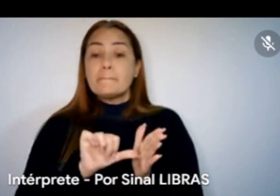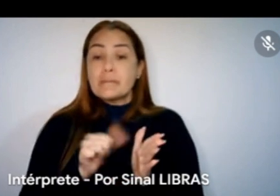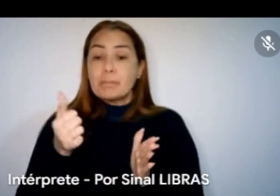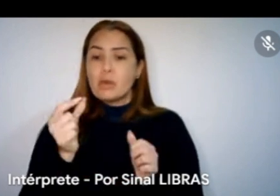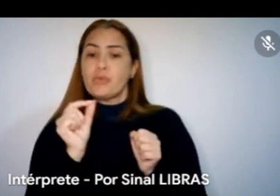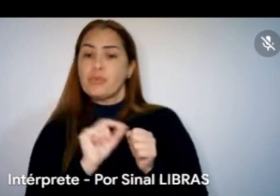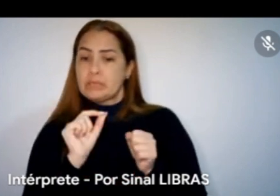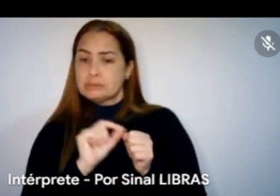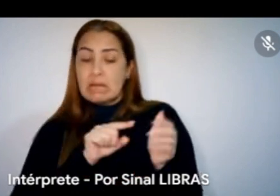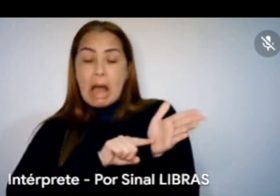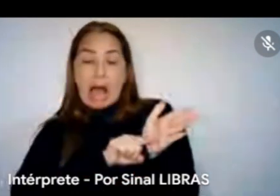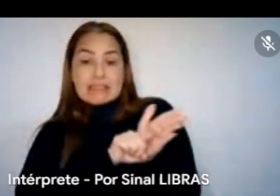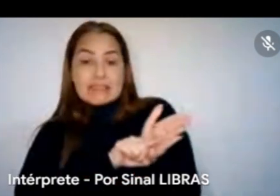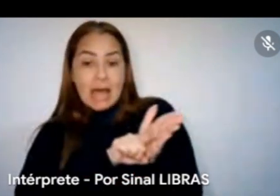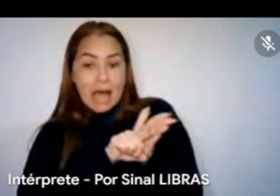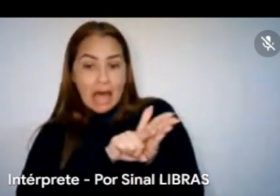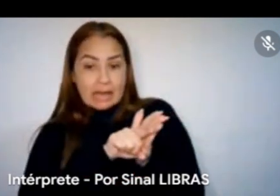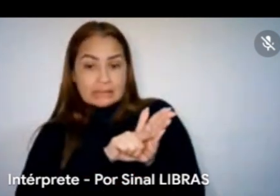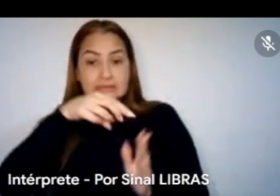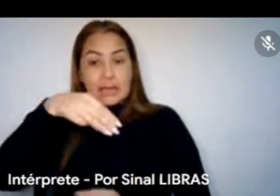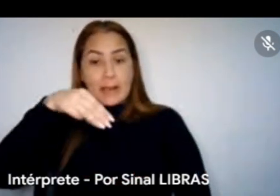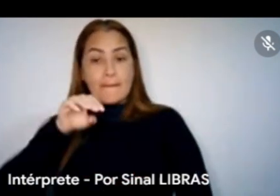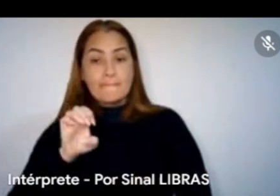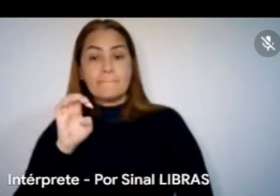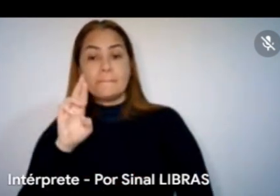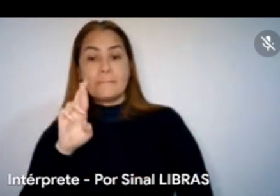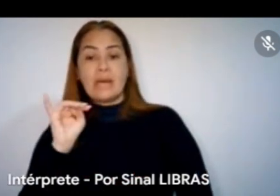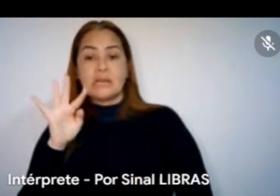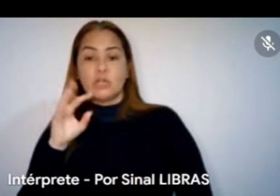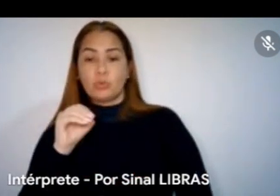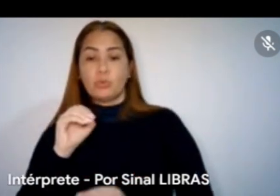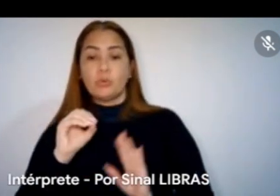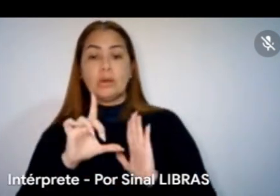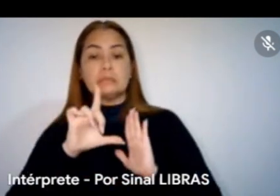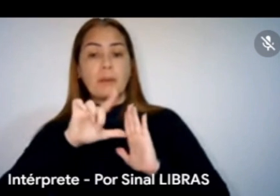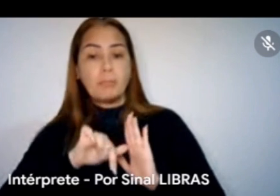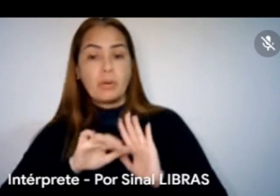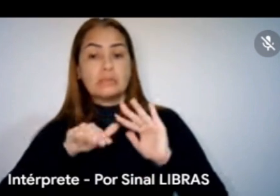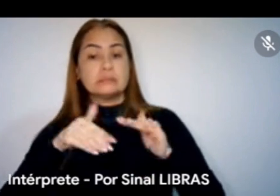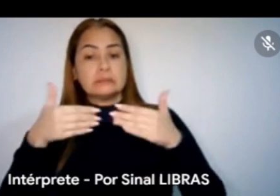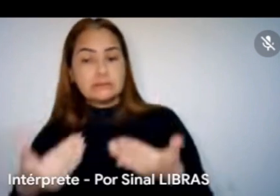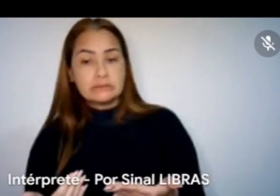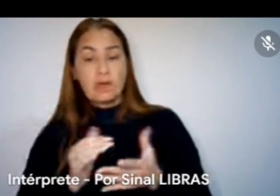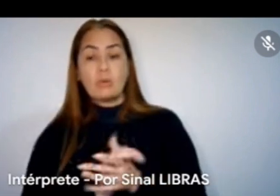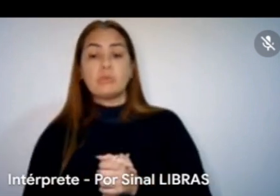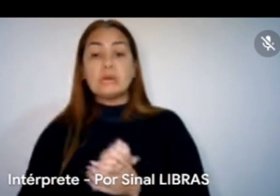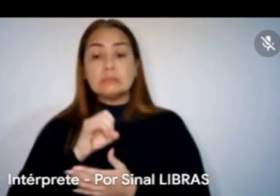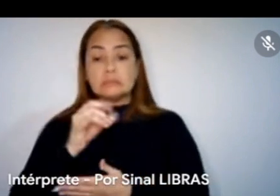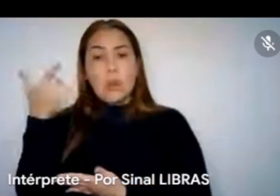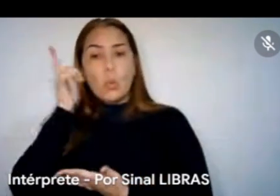análise de mérito, e posteriormente quem era aprovado da fase de mérito que seguia para a fase